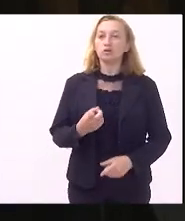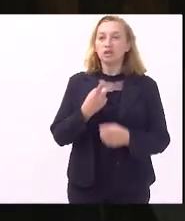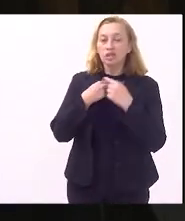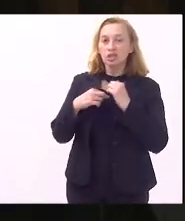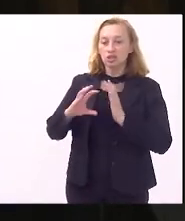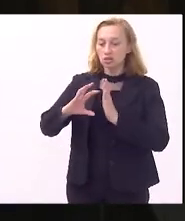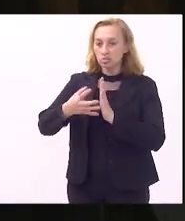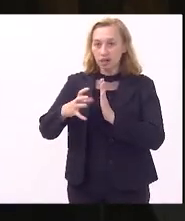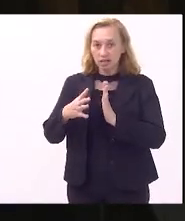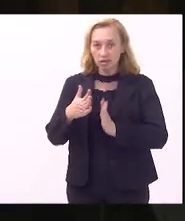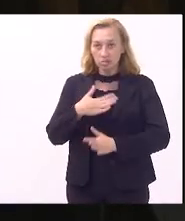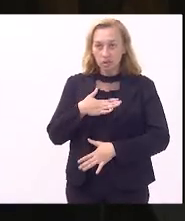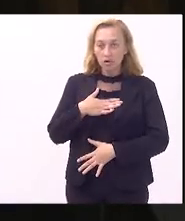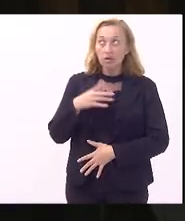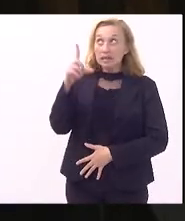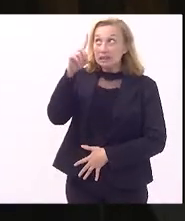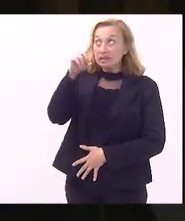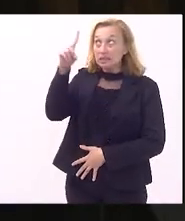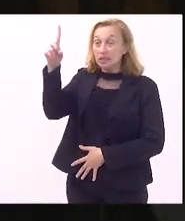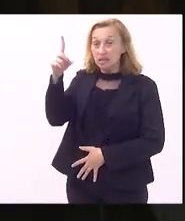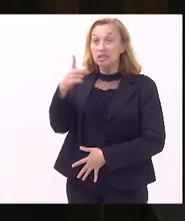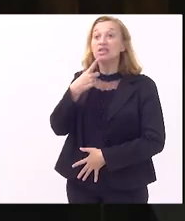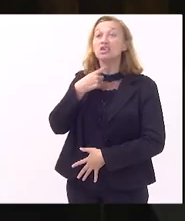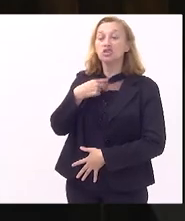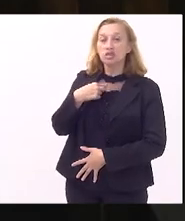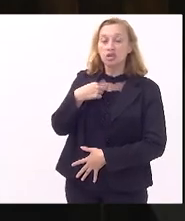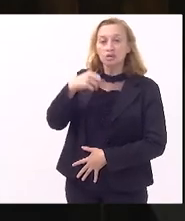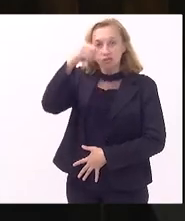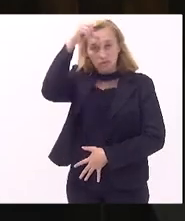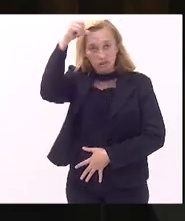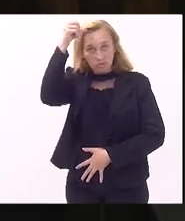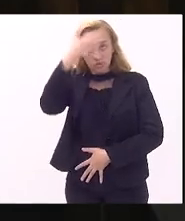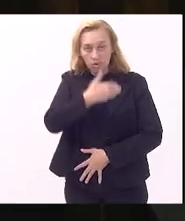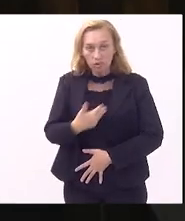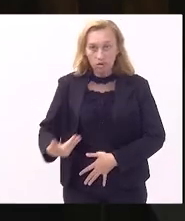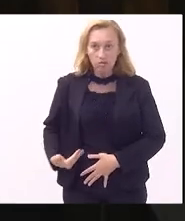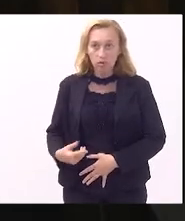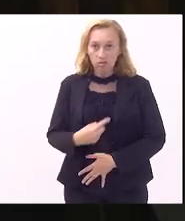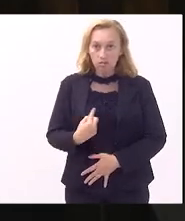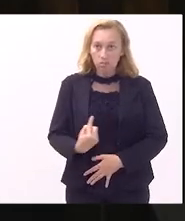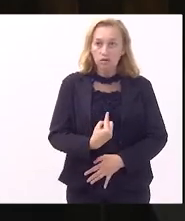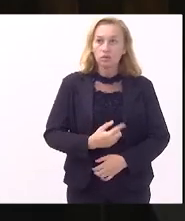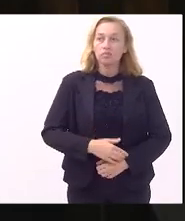vontade de Deus se for da vontade do nosso governador Cláudio Castro né